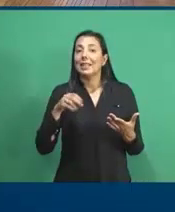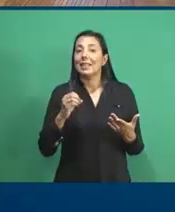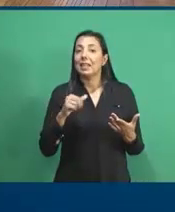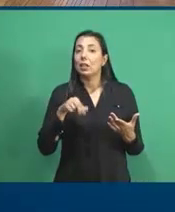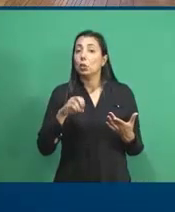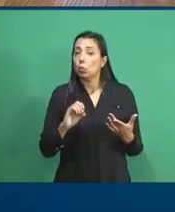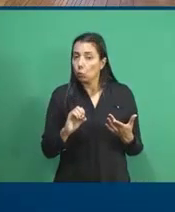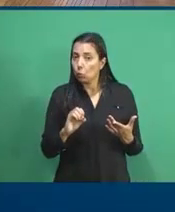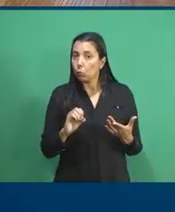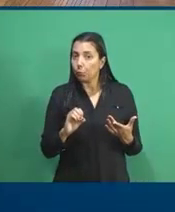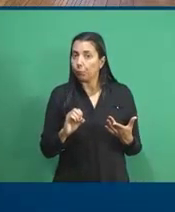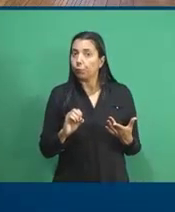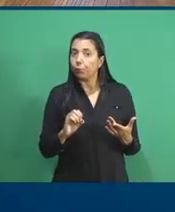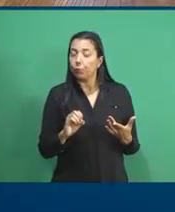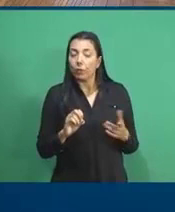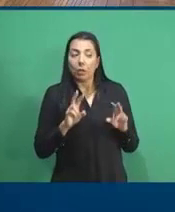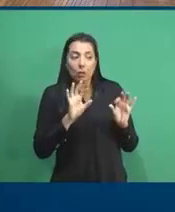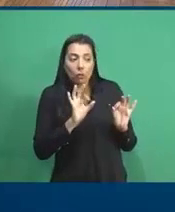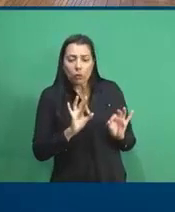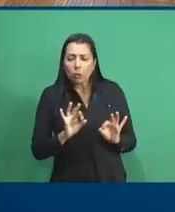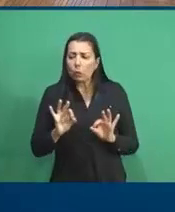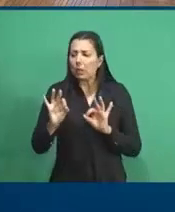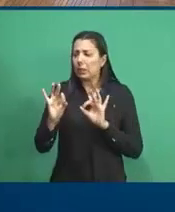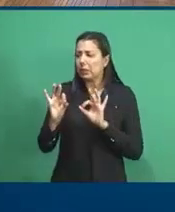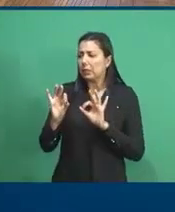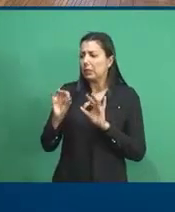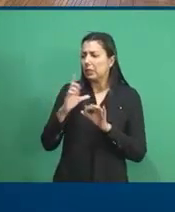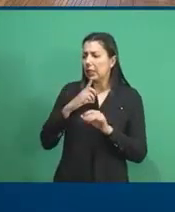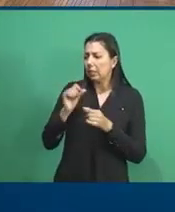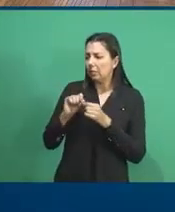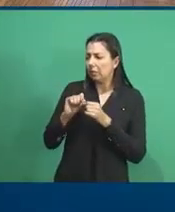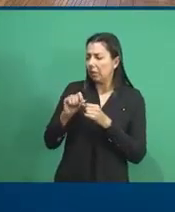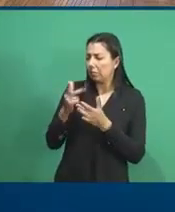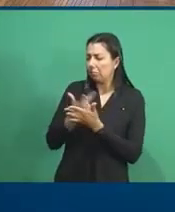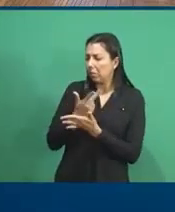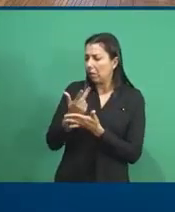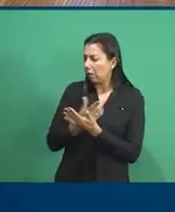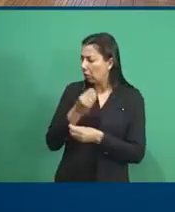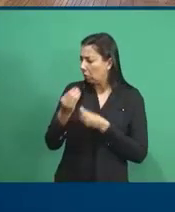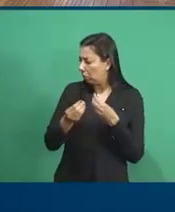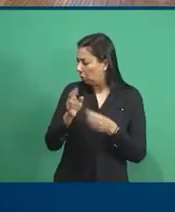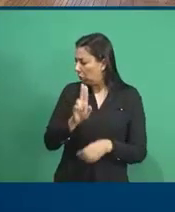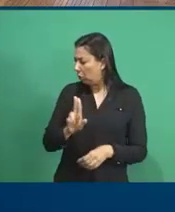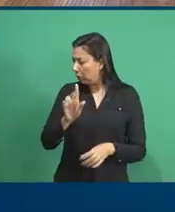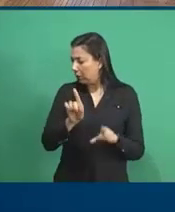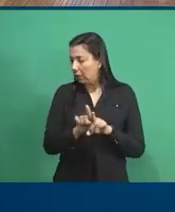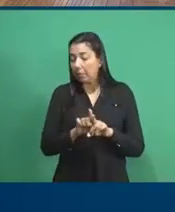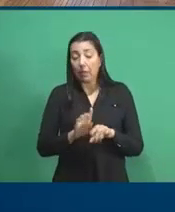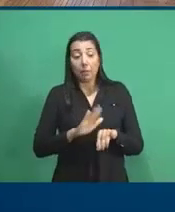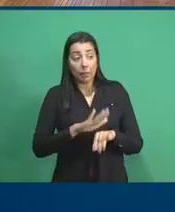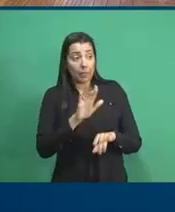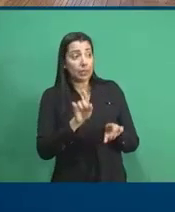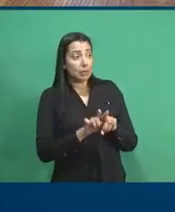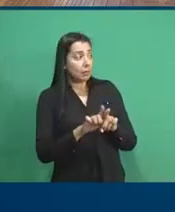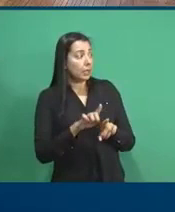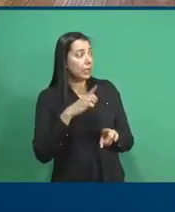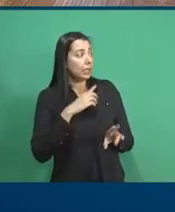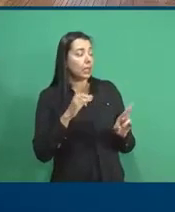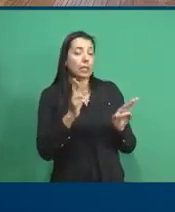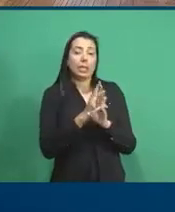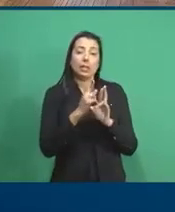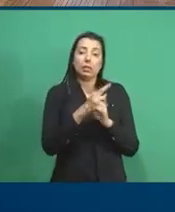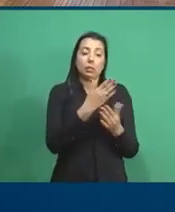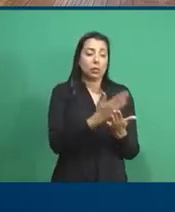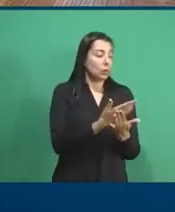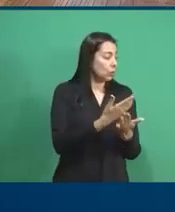onde nós visualizamos que não existe tanto efeito colateral quando as utilizamos. Mas também temos envolvidos